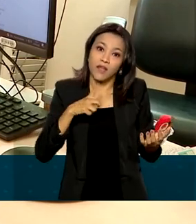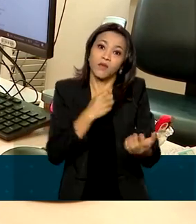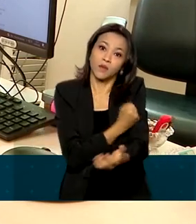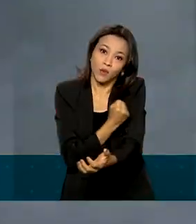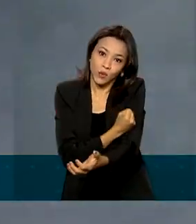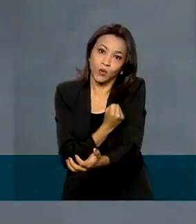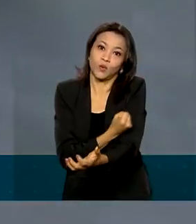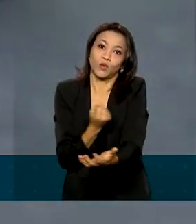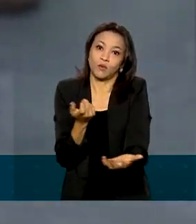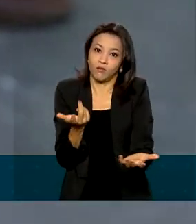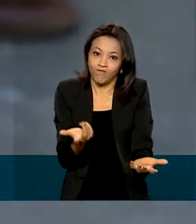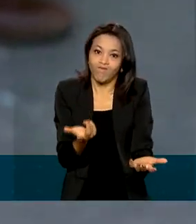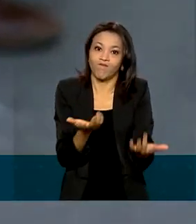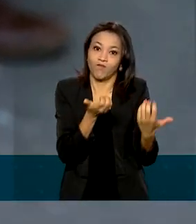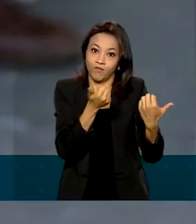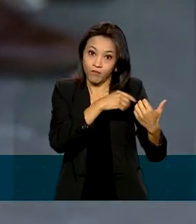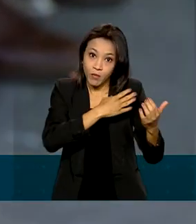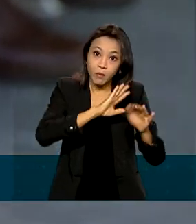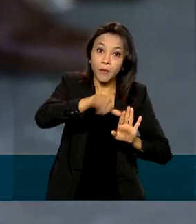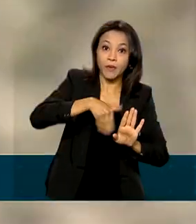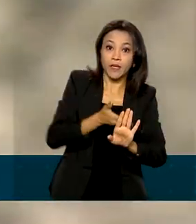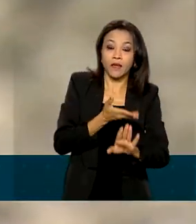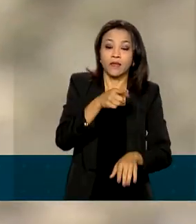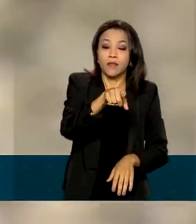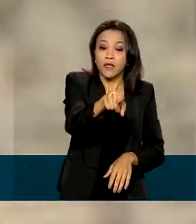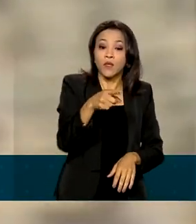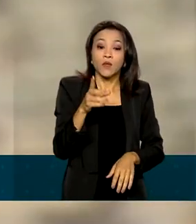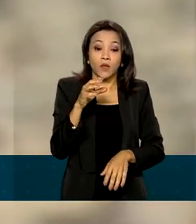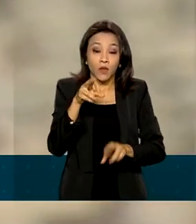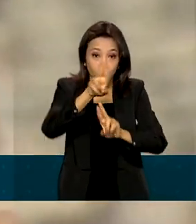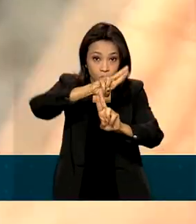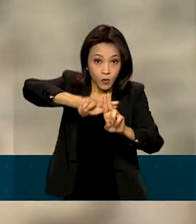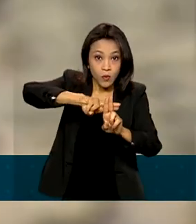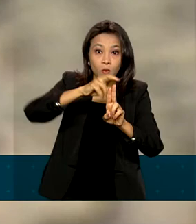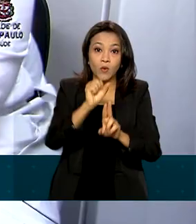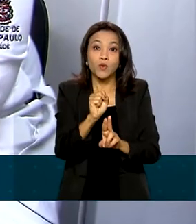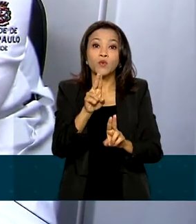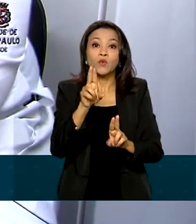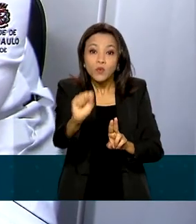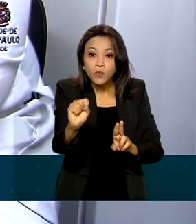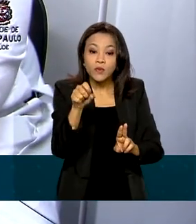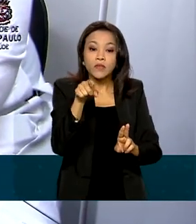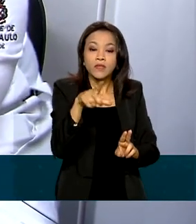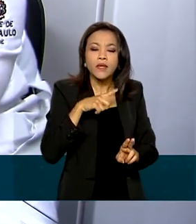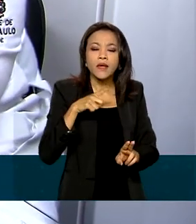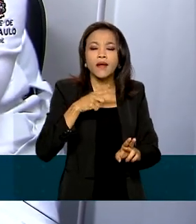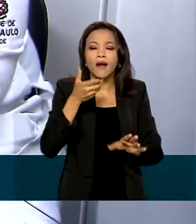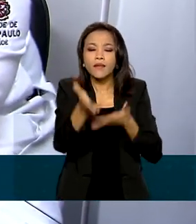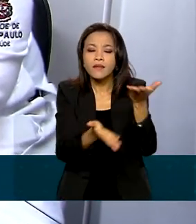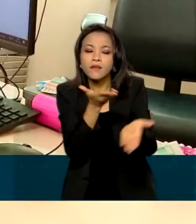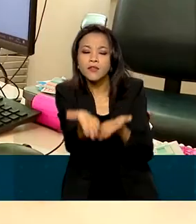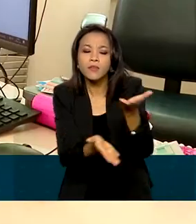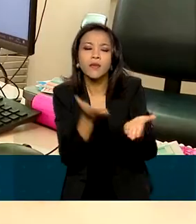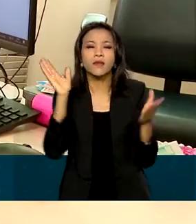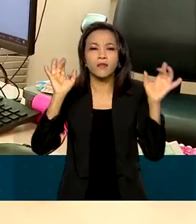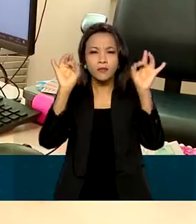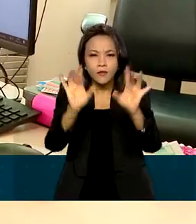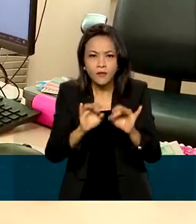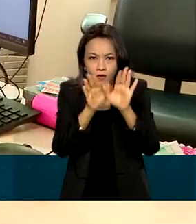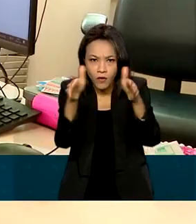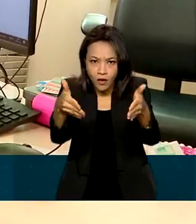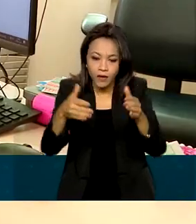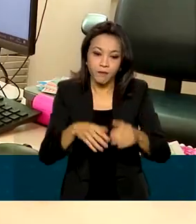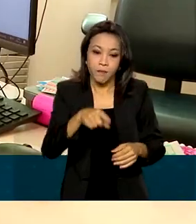trás disso tudo. Para os que buscam ajuda, o SUS, Sistema Único de Saúde, tem atendimento especializado. É toda uma